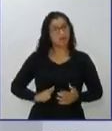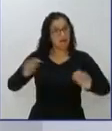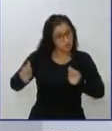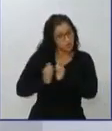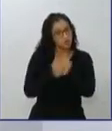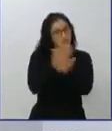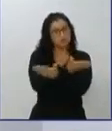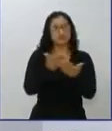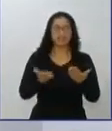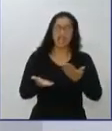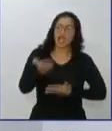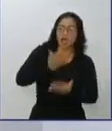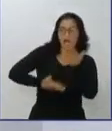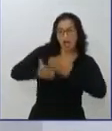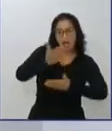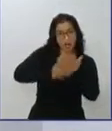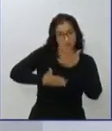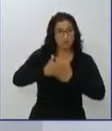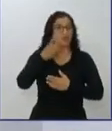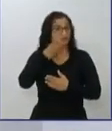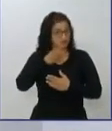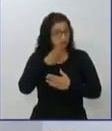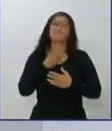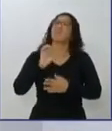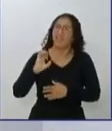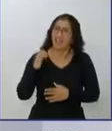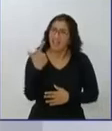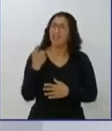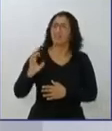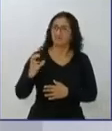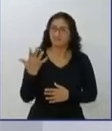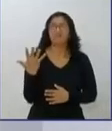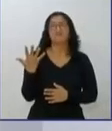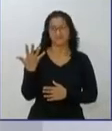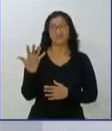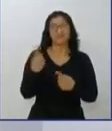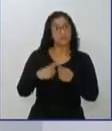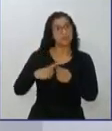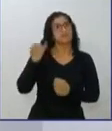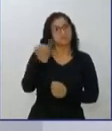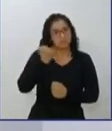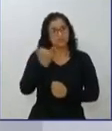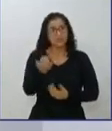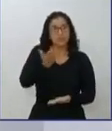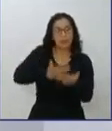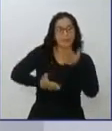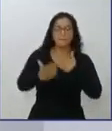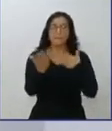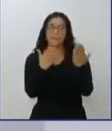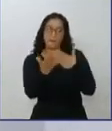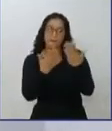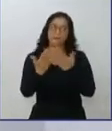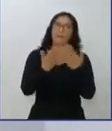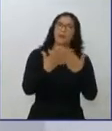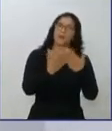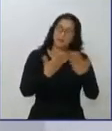conversas com os deputados, elas vão acontecer, obviamente. O diálogo é importante, não interessa qual o tamanho da base que